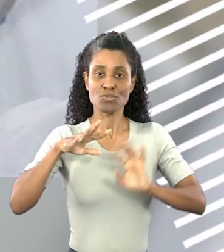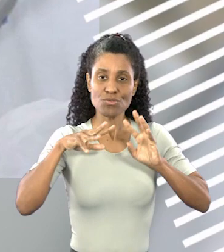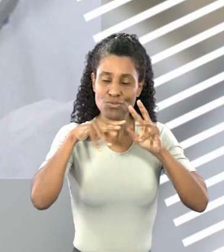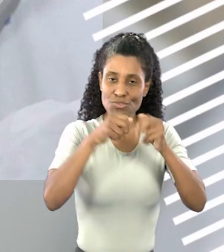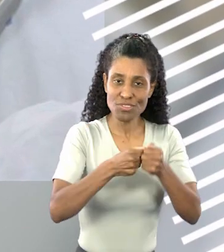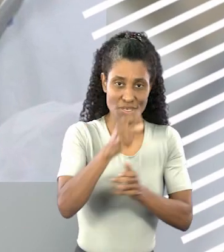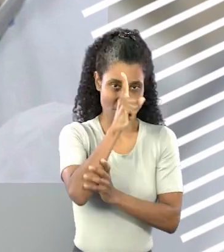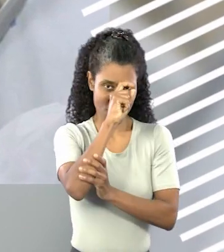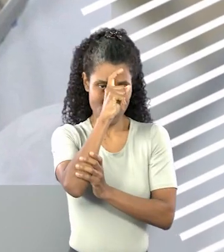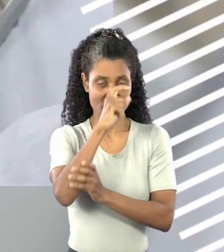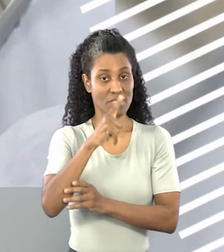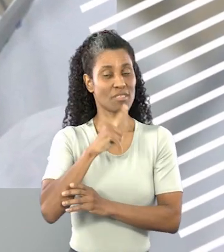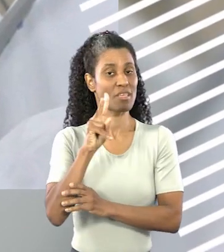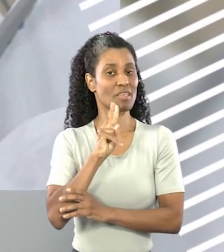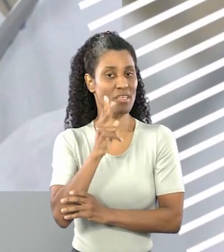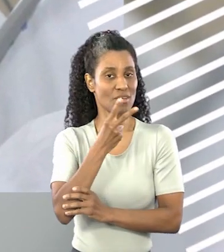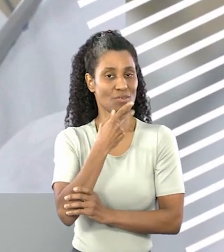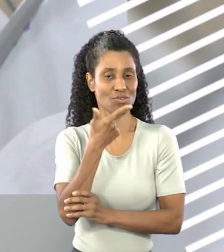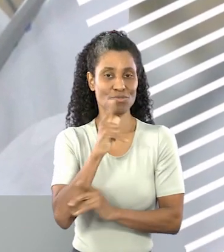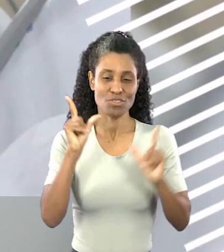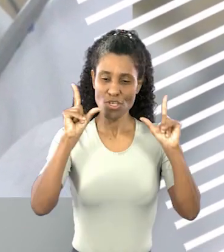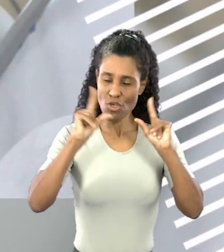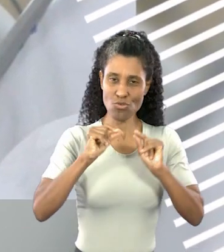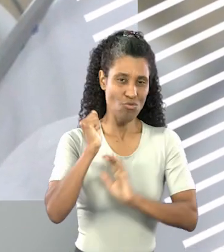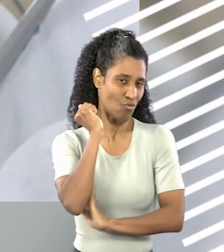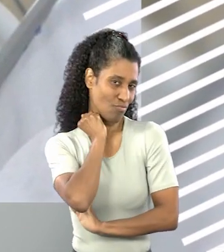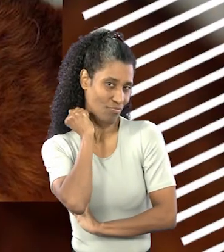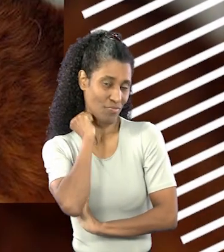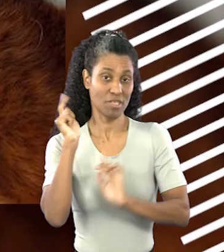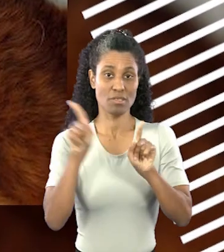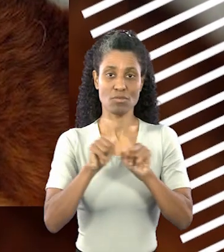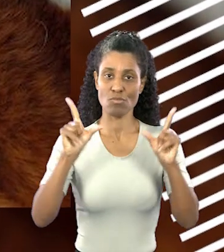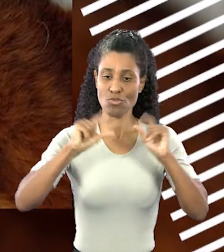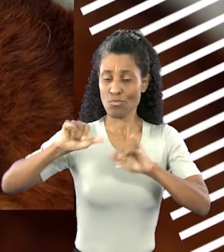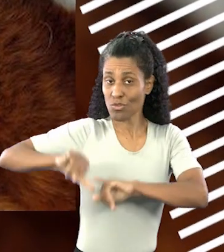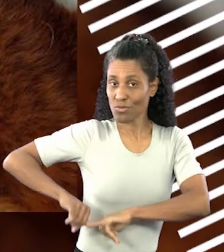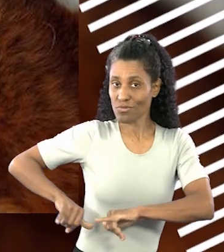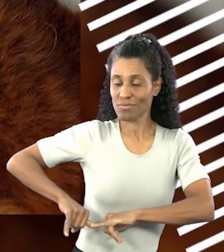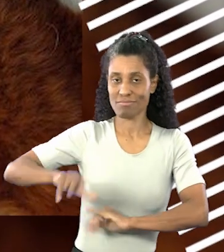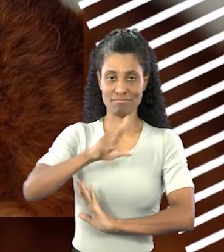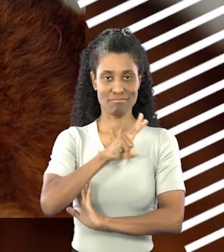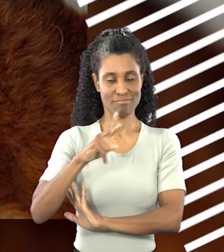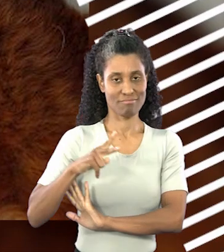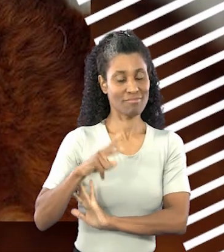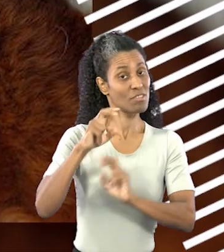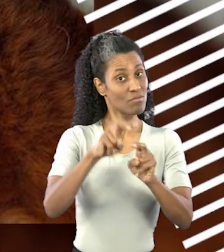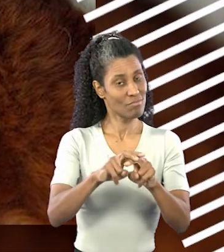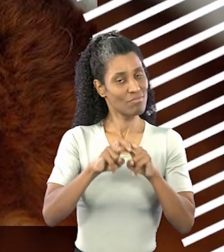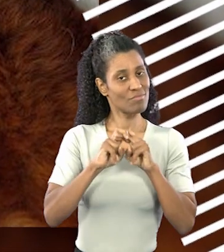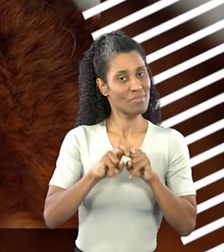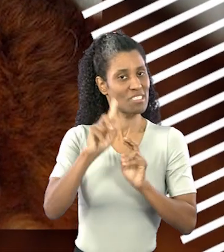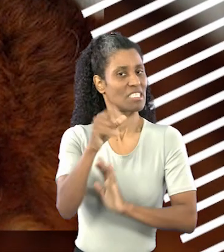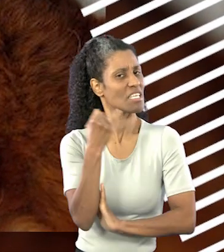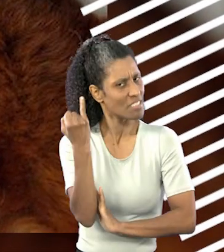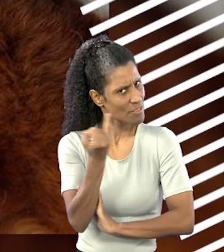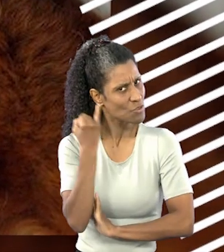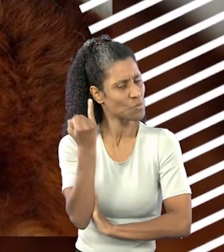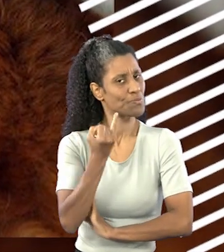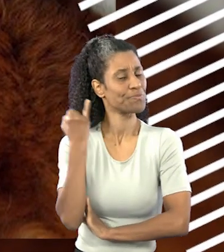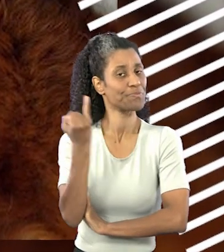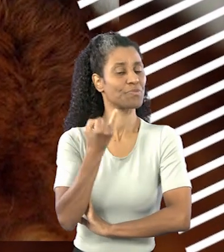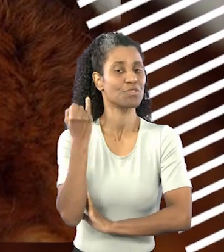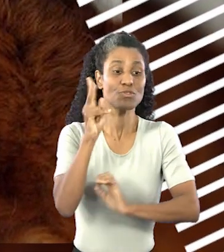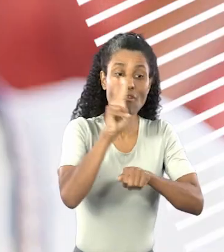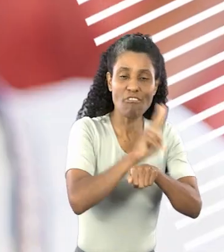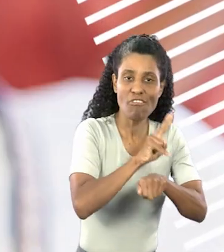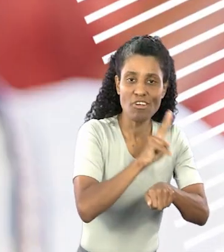animais num ambiente hospitalar é reconhecida por reduzir o estresse e amenizar o sofrimento do paciente. Por isso,